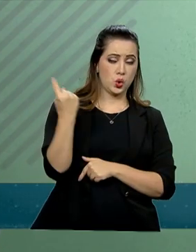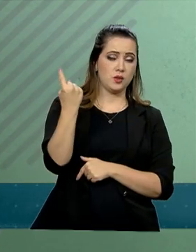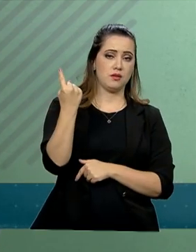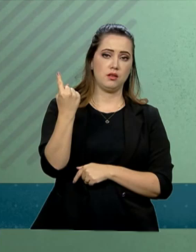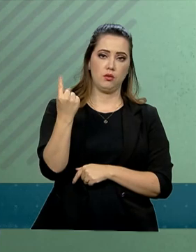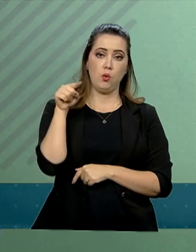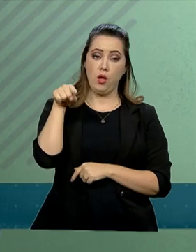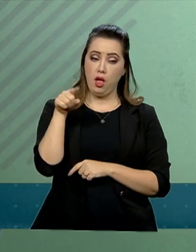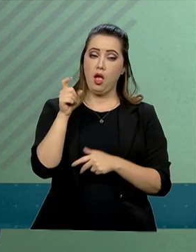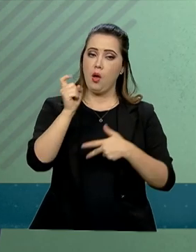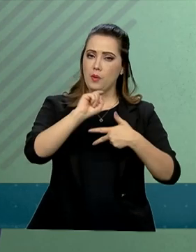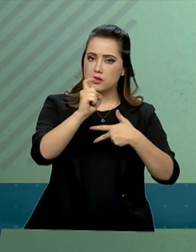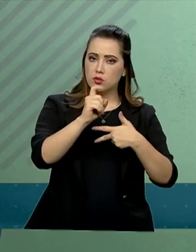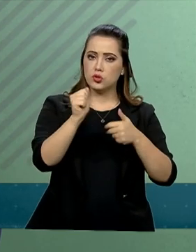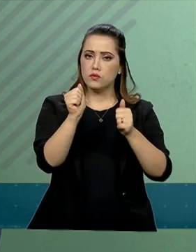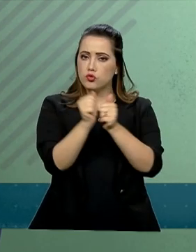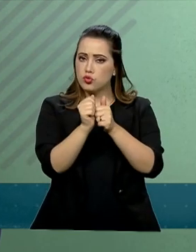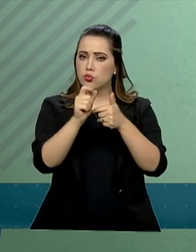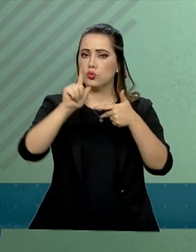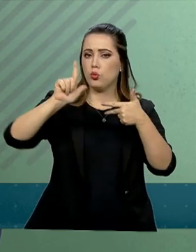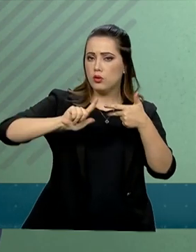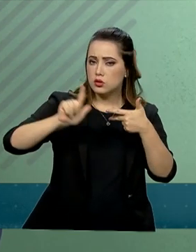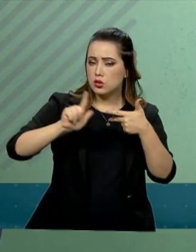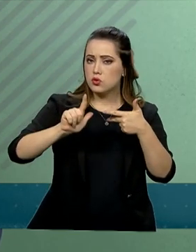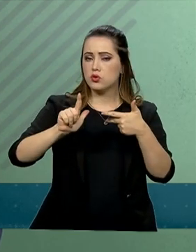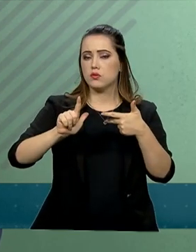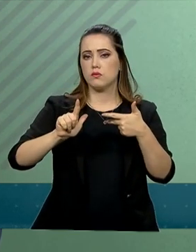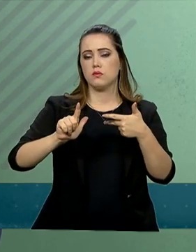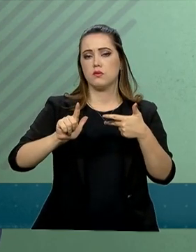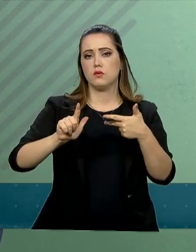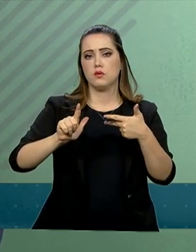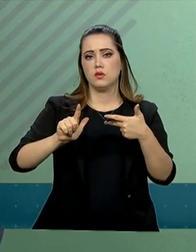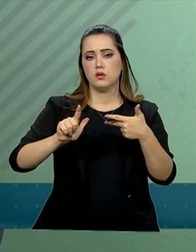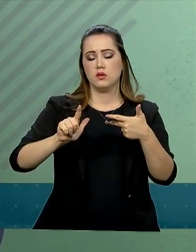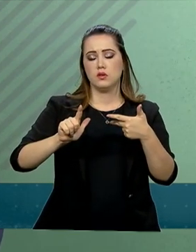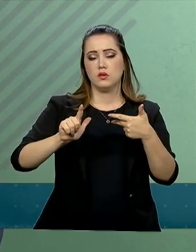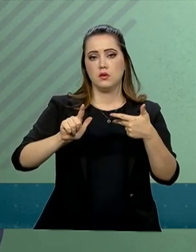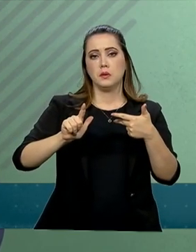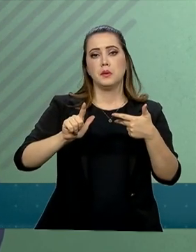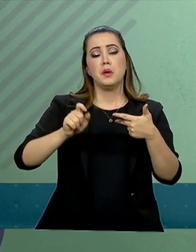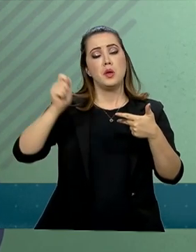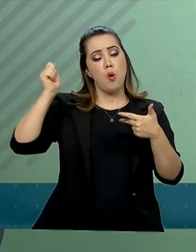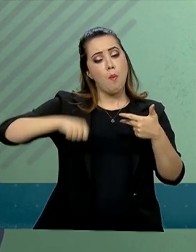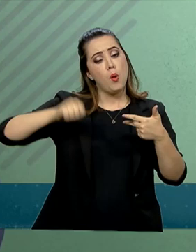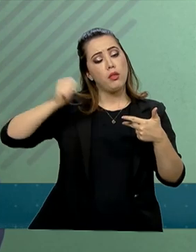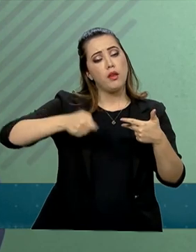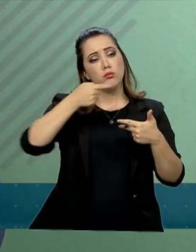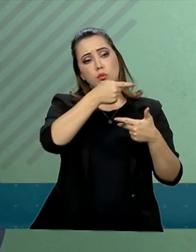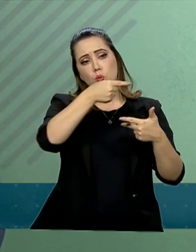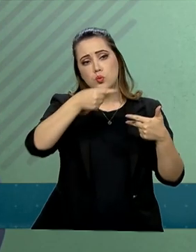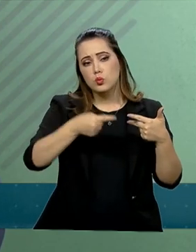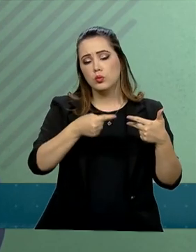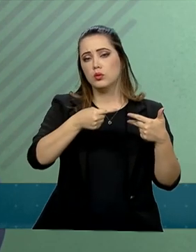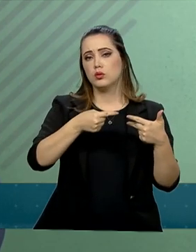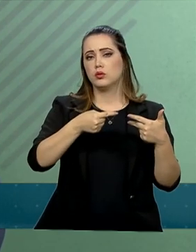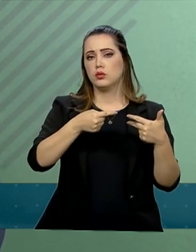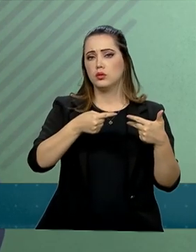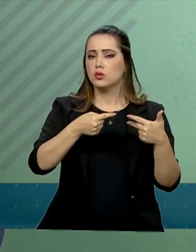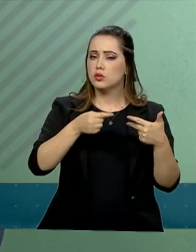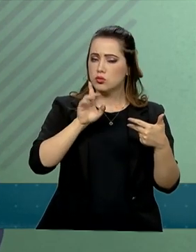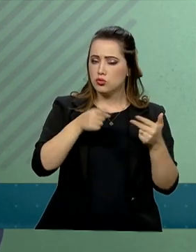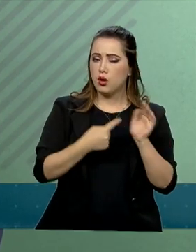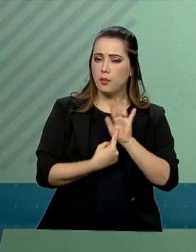do executivo com o legislativo e sua capacidade já